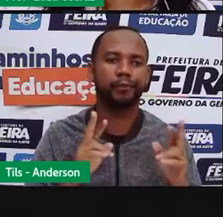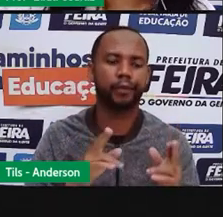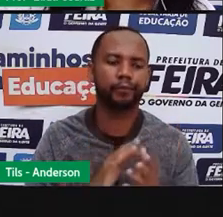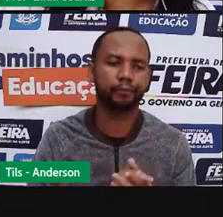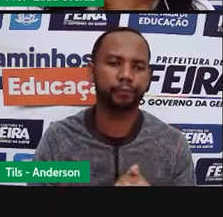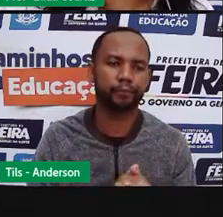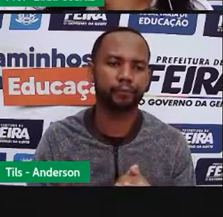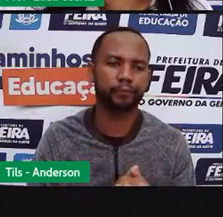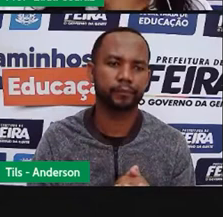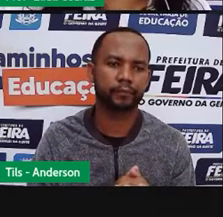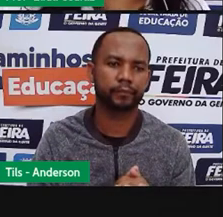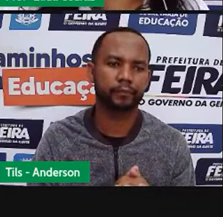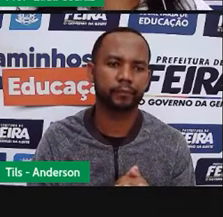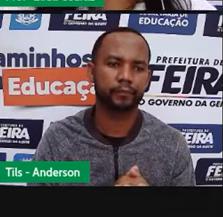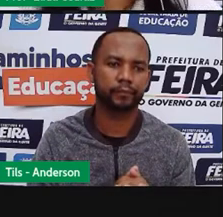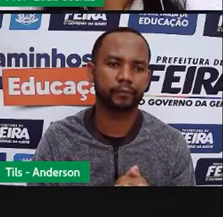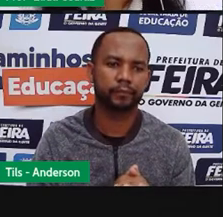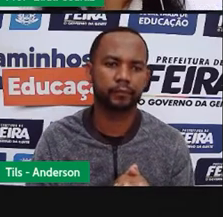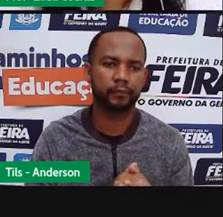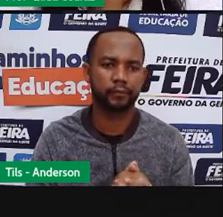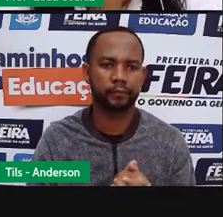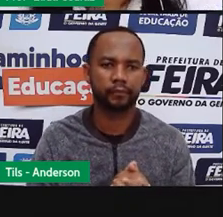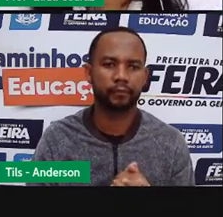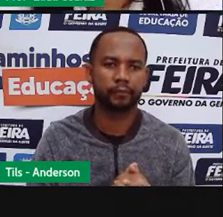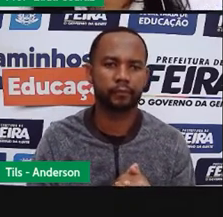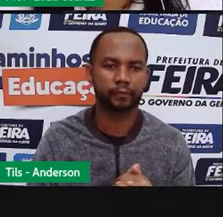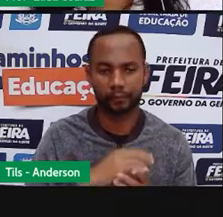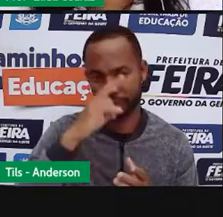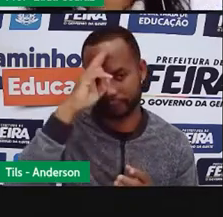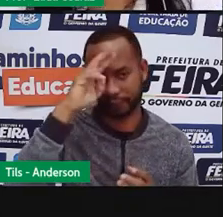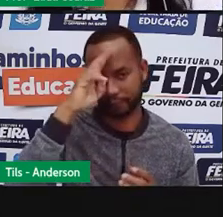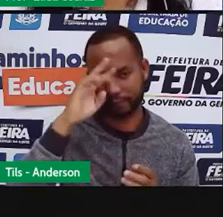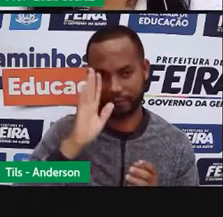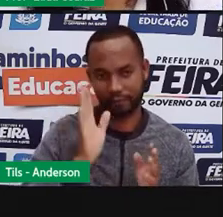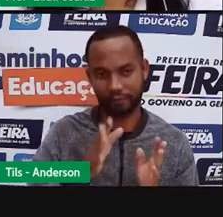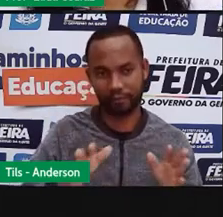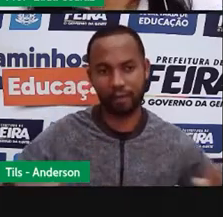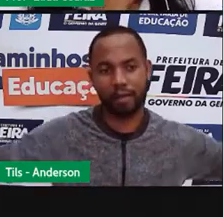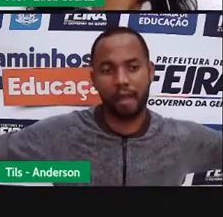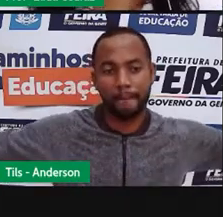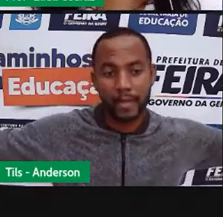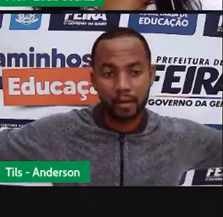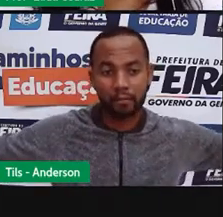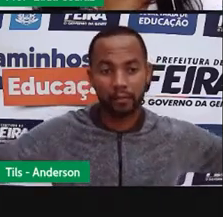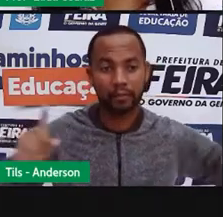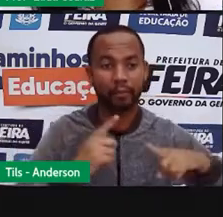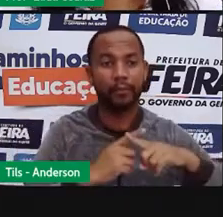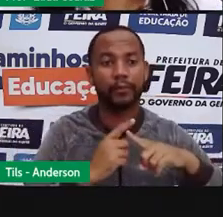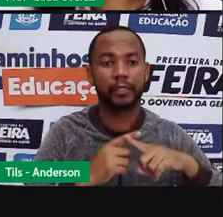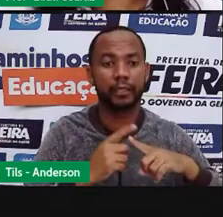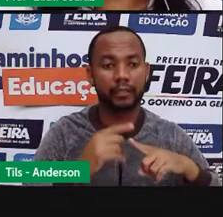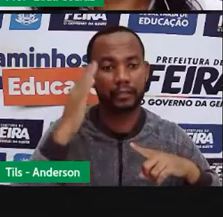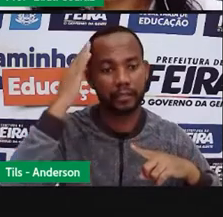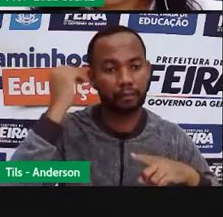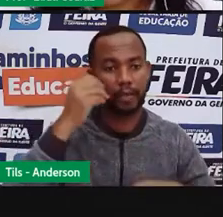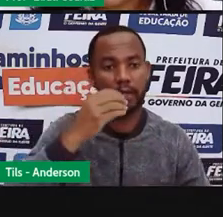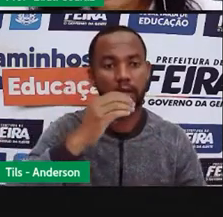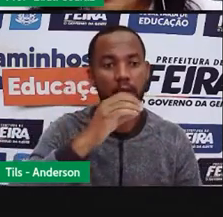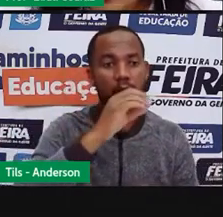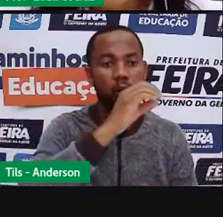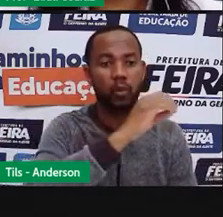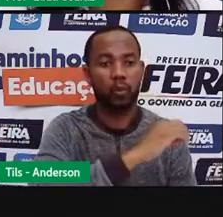colocar o bracinho direito virado para lá e o braço esquerdo assim? Isso. Por quê? Porque o sol